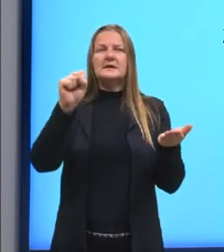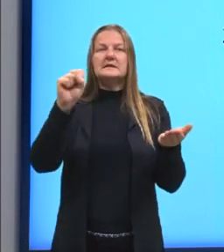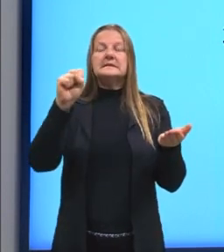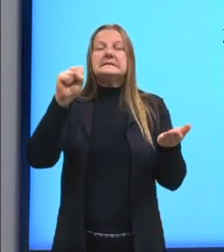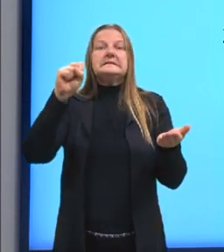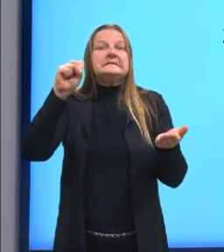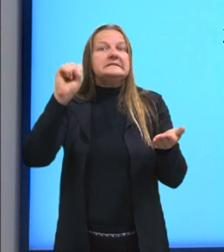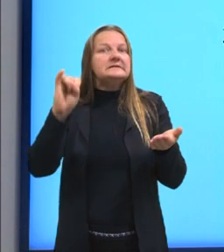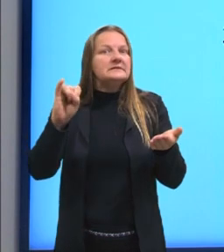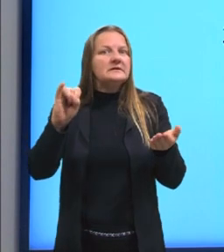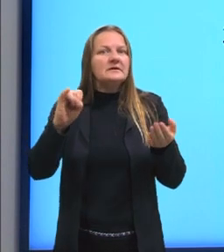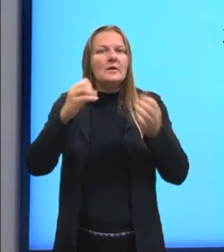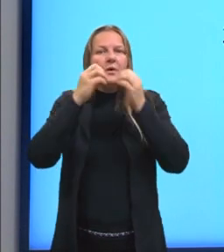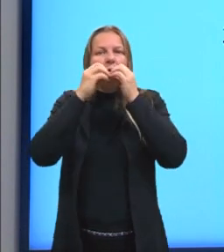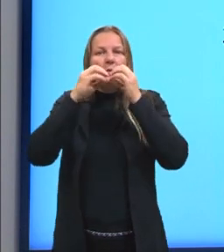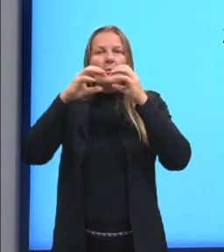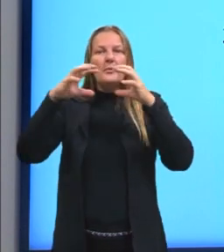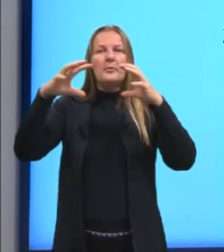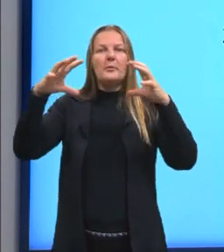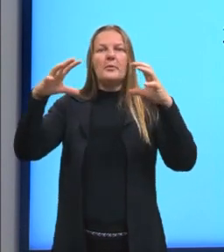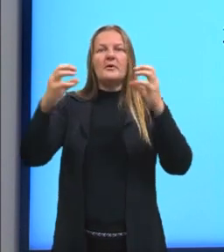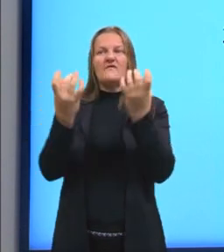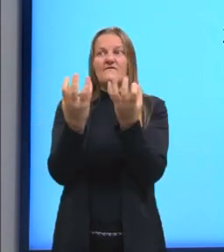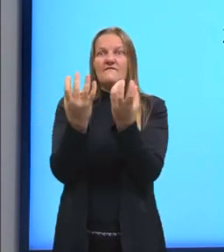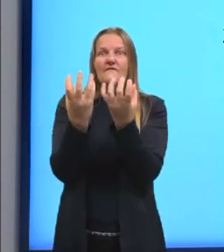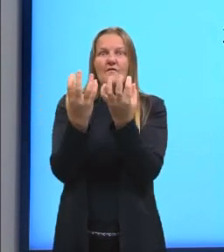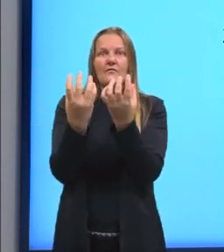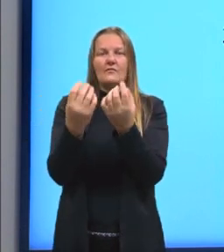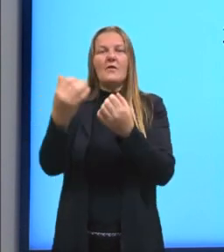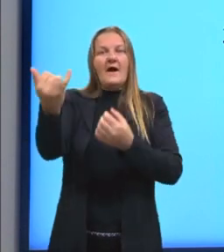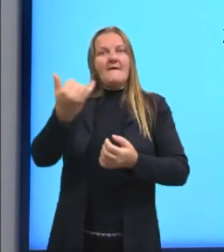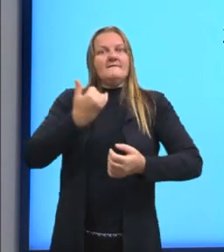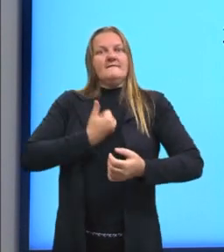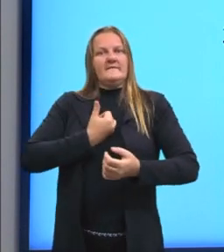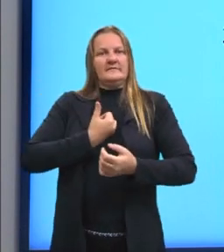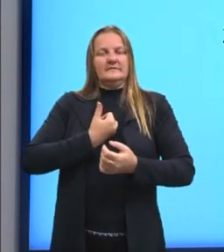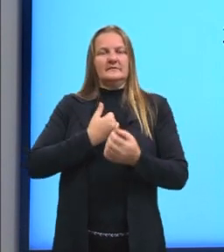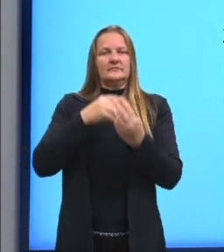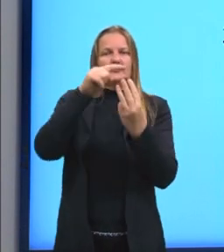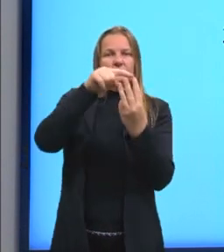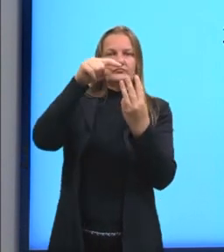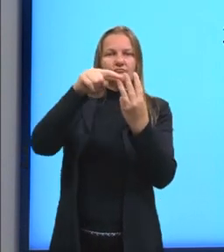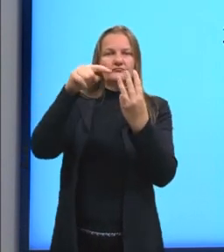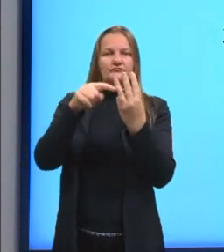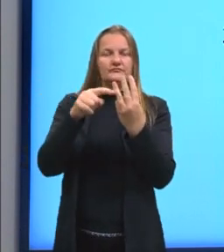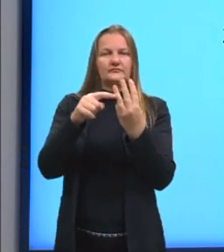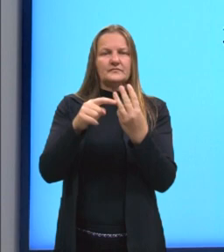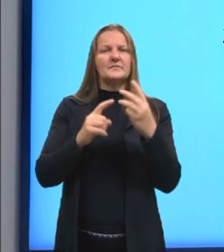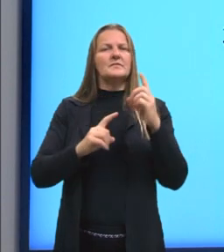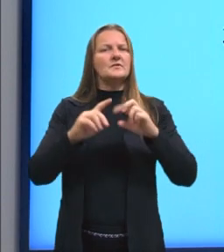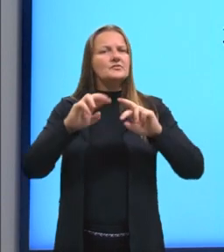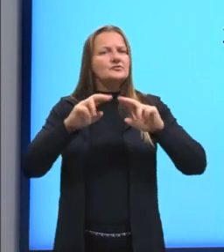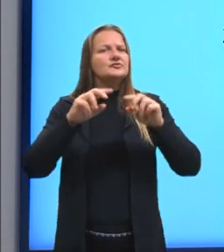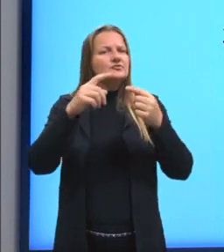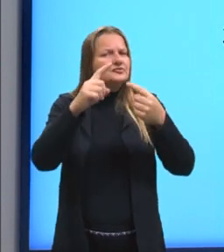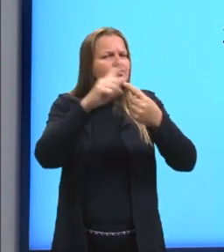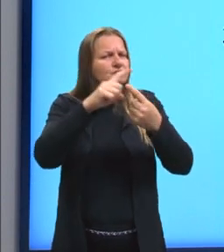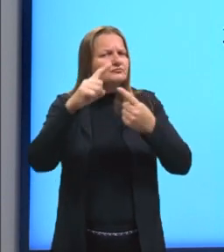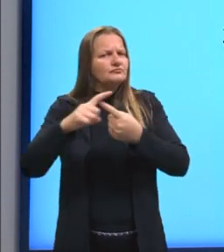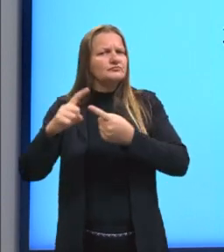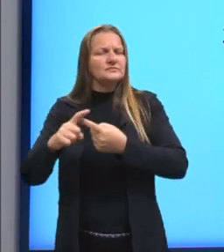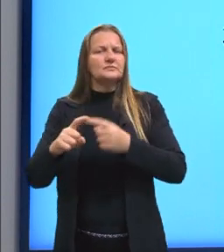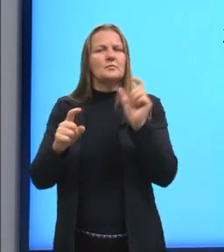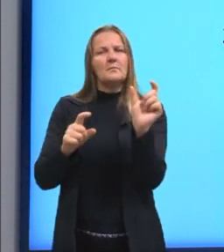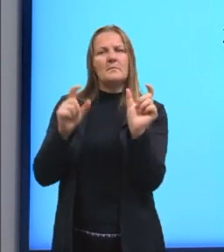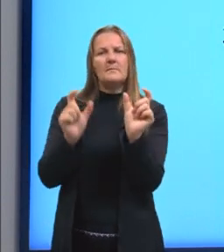avise-me. Então, aqui a gente tem casos de três expressões, três tipos de